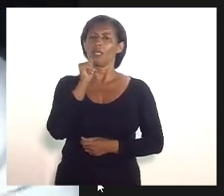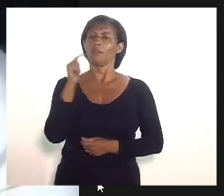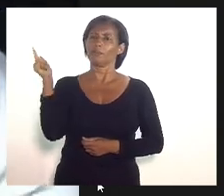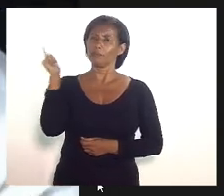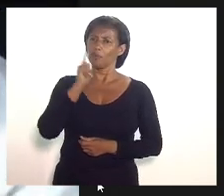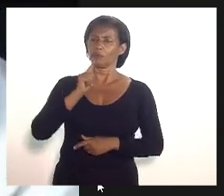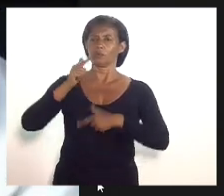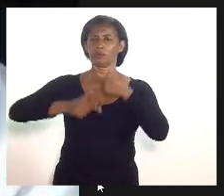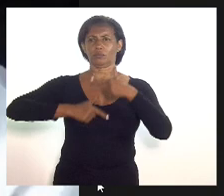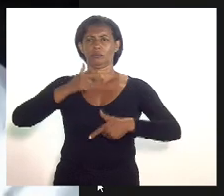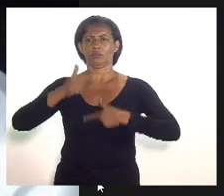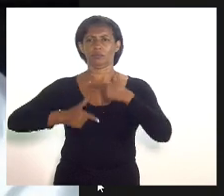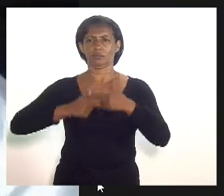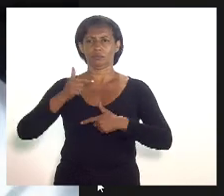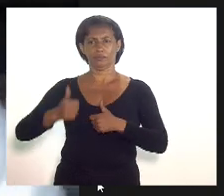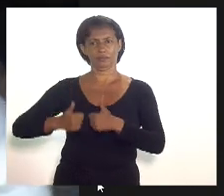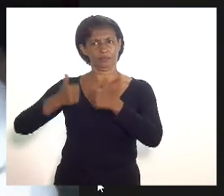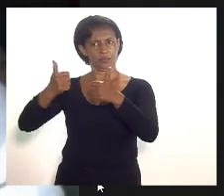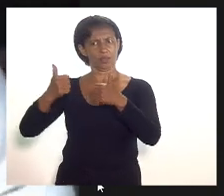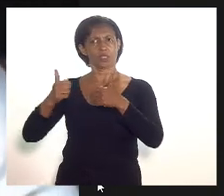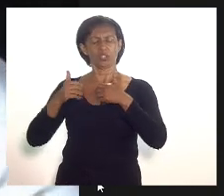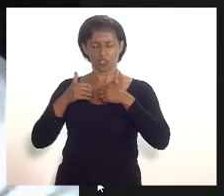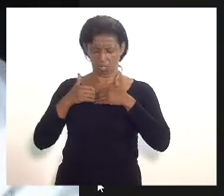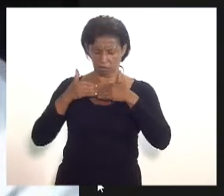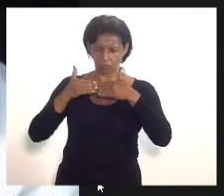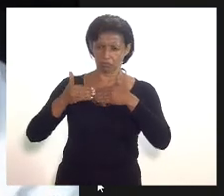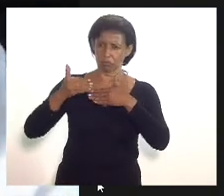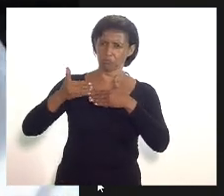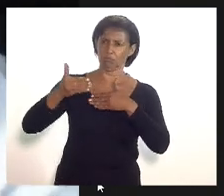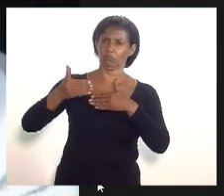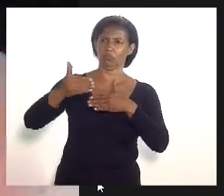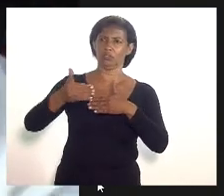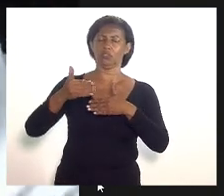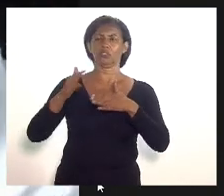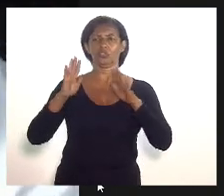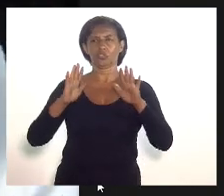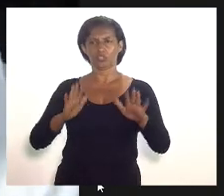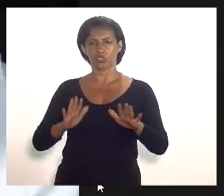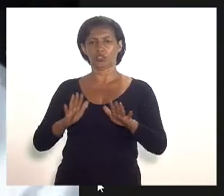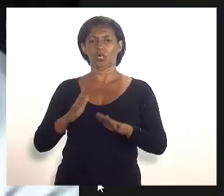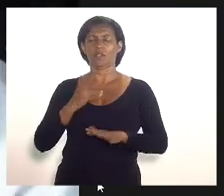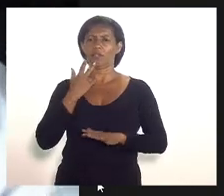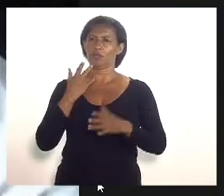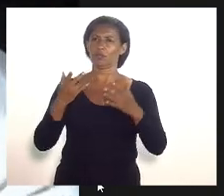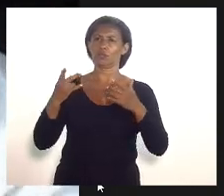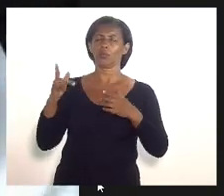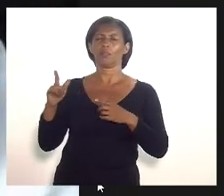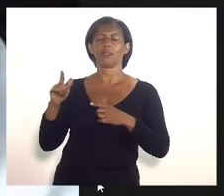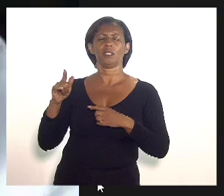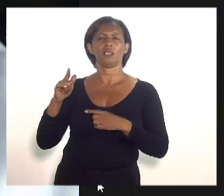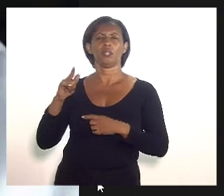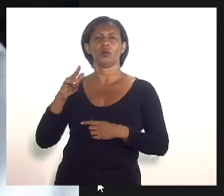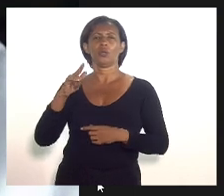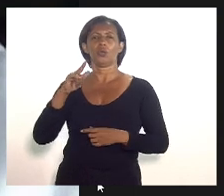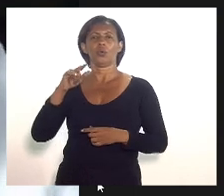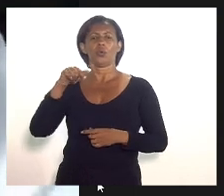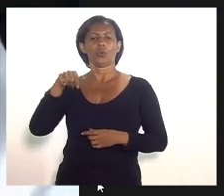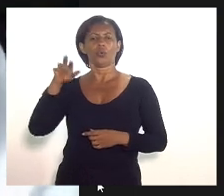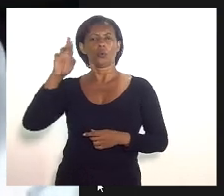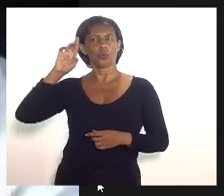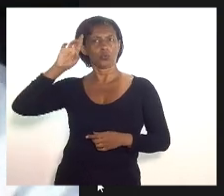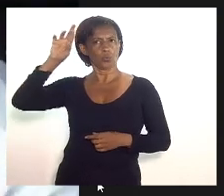Penal então nós tivemos algum avanço já sob o manto sob a este do comando do secretário